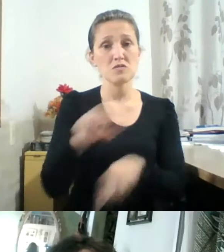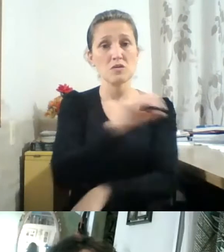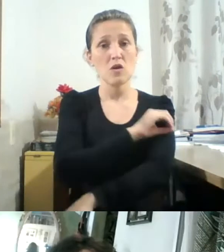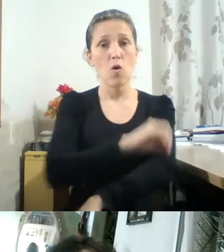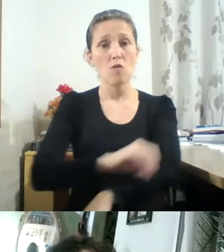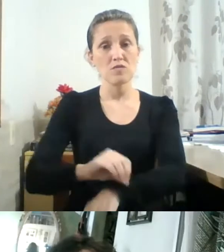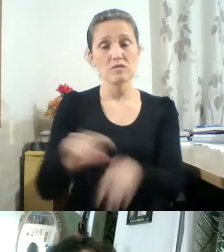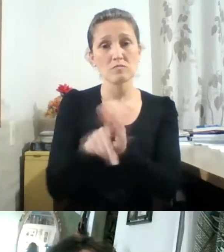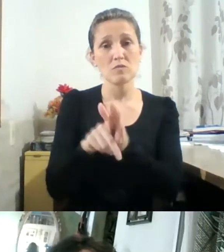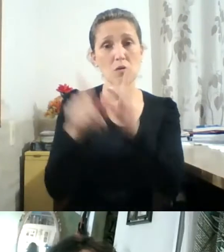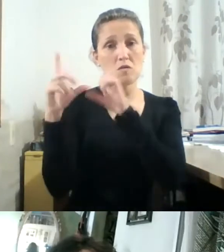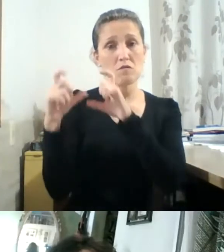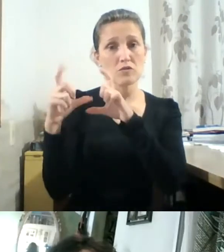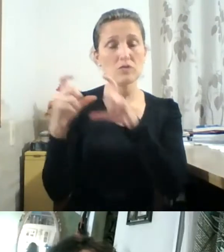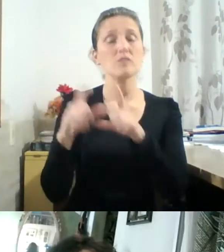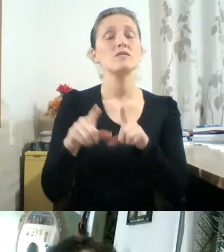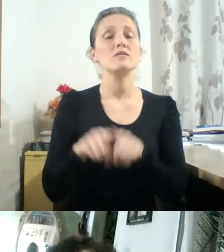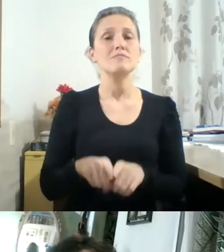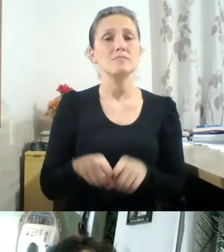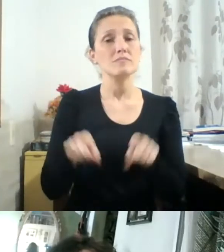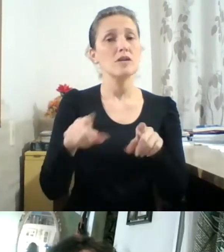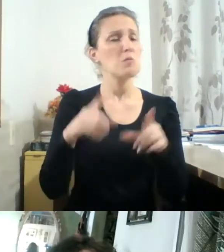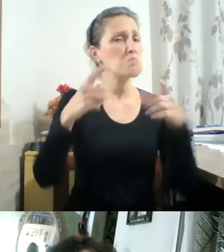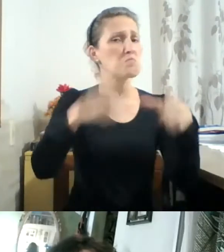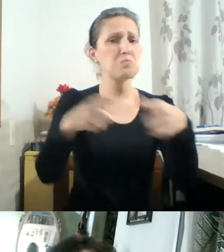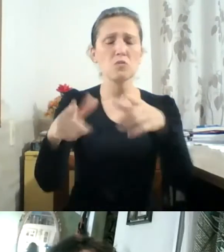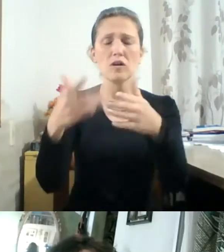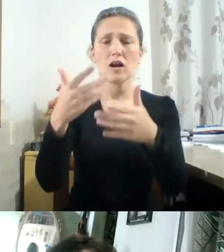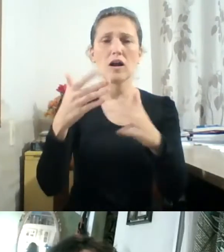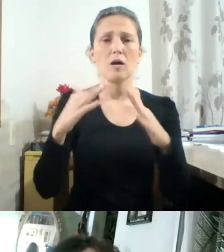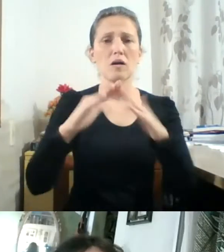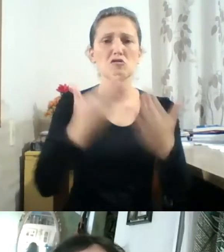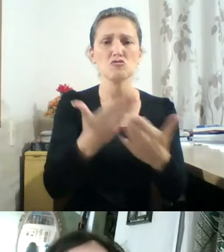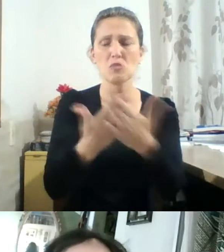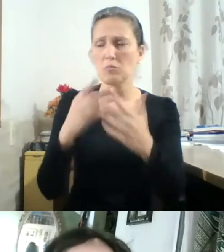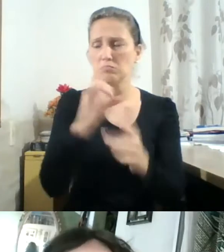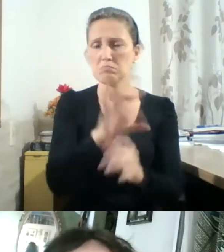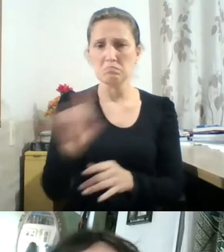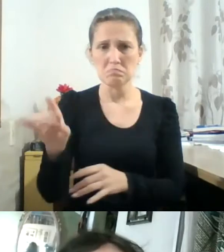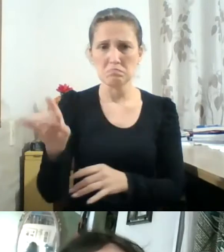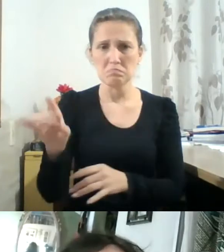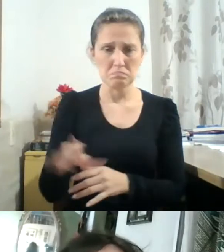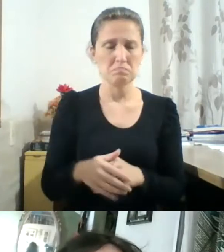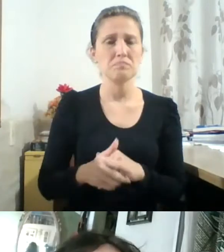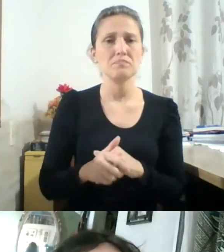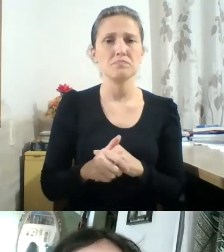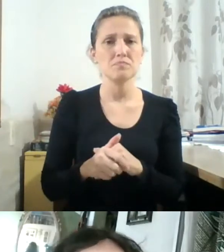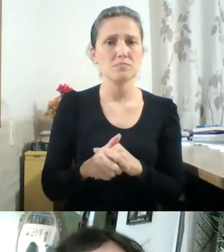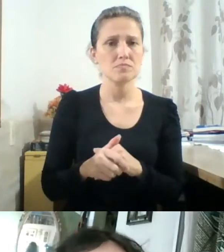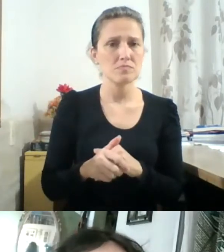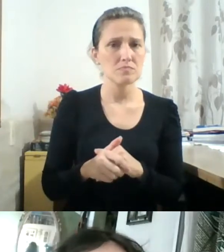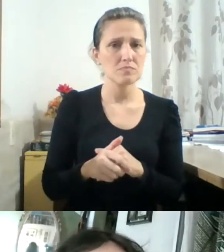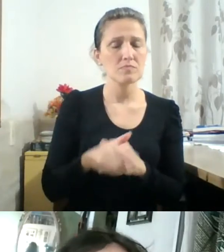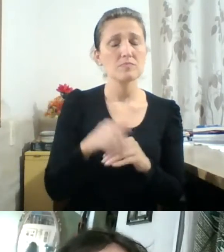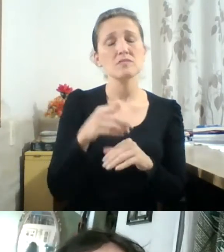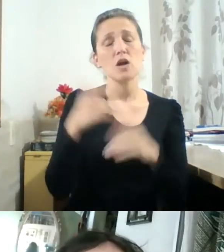fotografia e fotolivros em instituições de ensino, espaço Gurra Chaga, Gurra Chaga na Argentina, entre